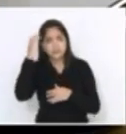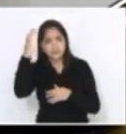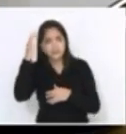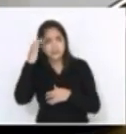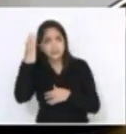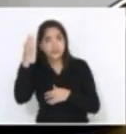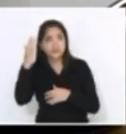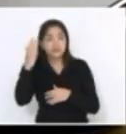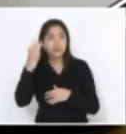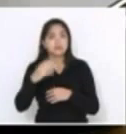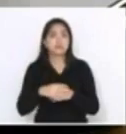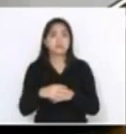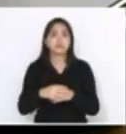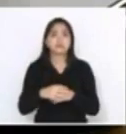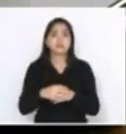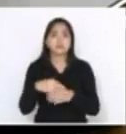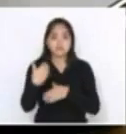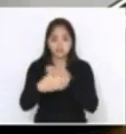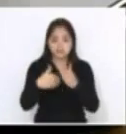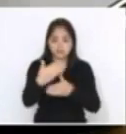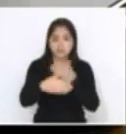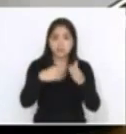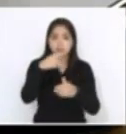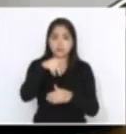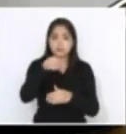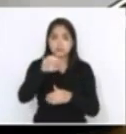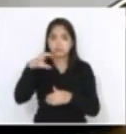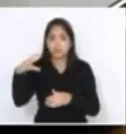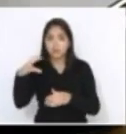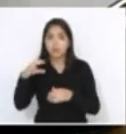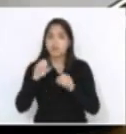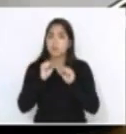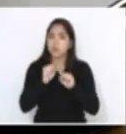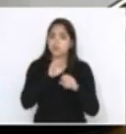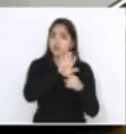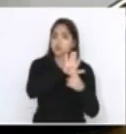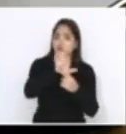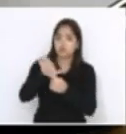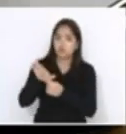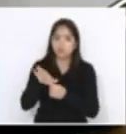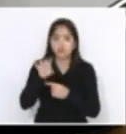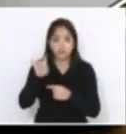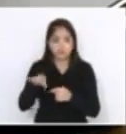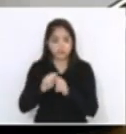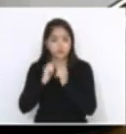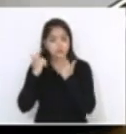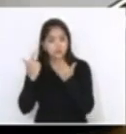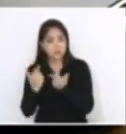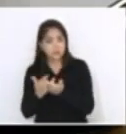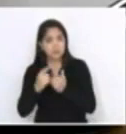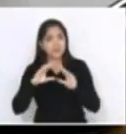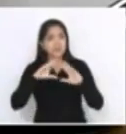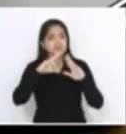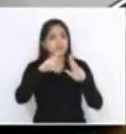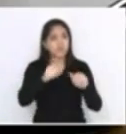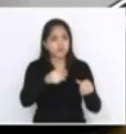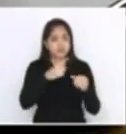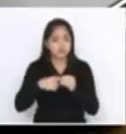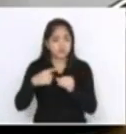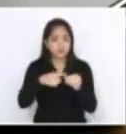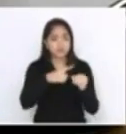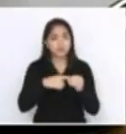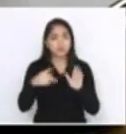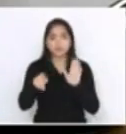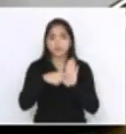e que aspectos que ora tramite se discutem, certamente virá de benefício, não ao Parlamento Catarinense, mas a todos os municípios do Estado de Santa